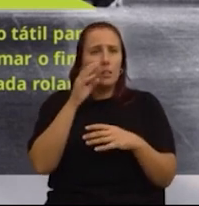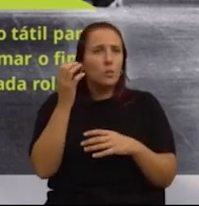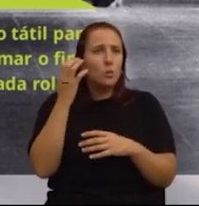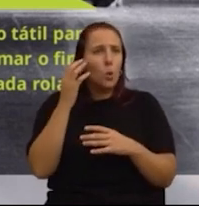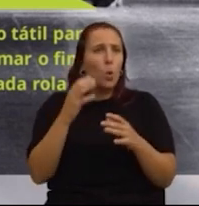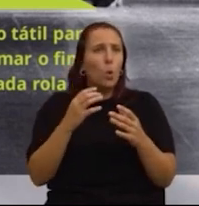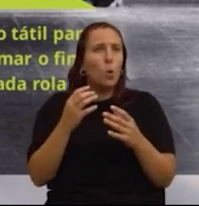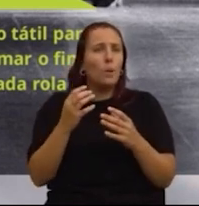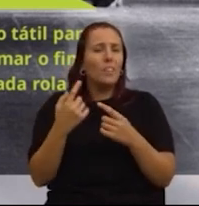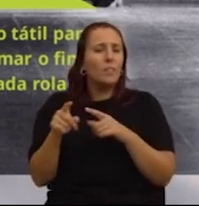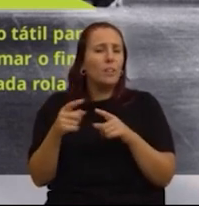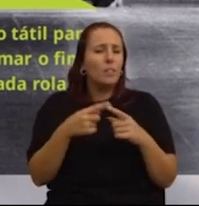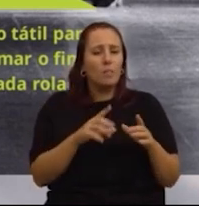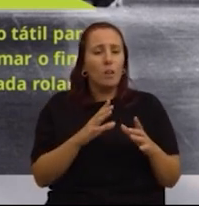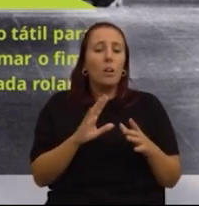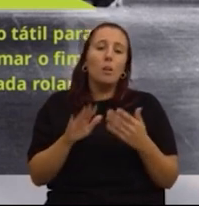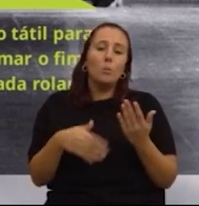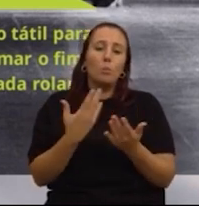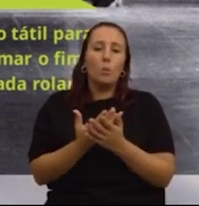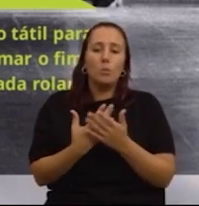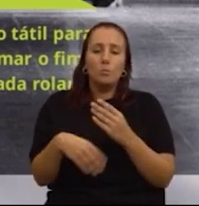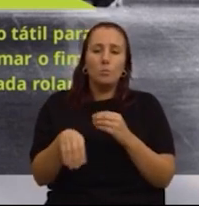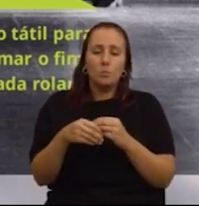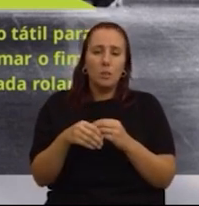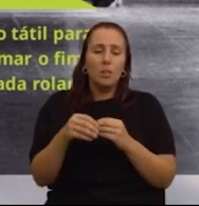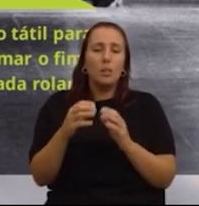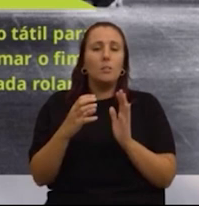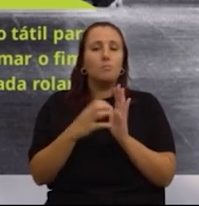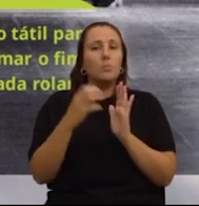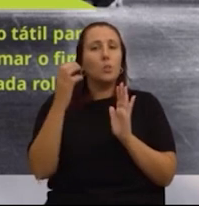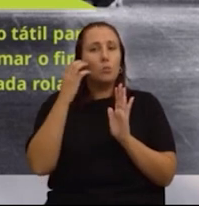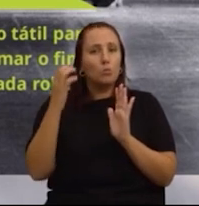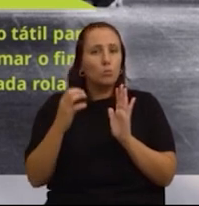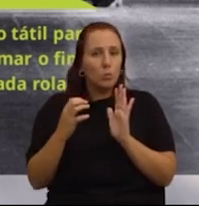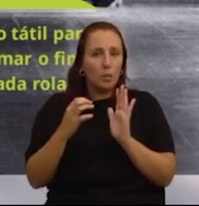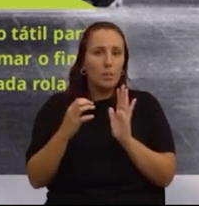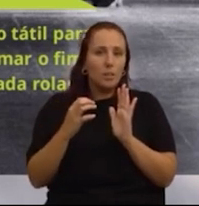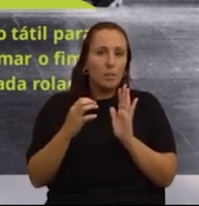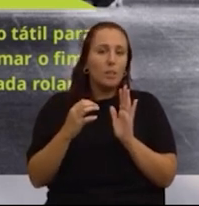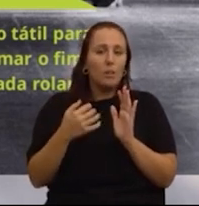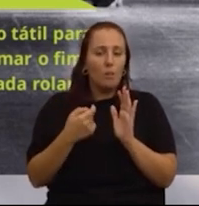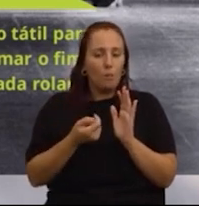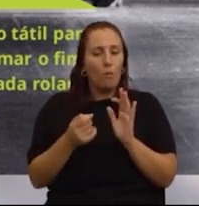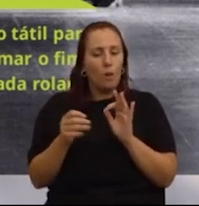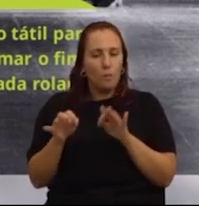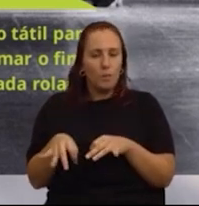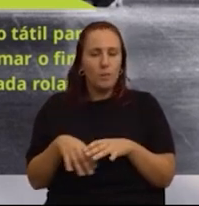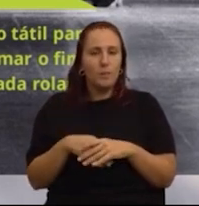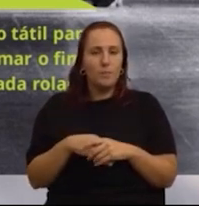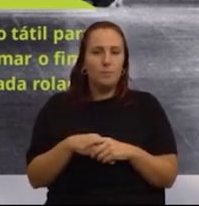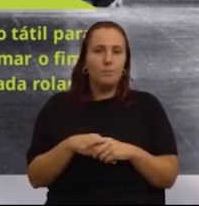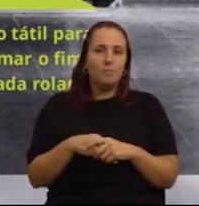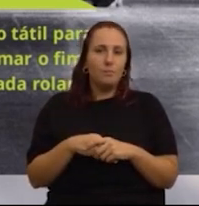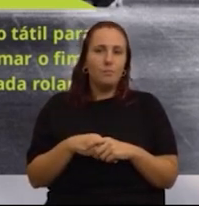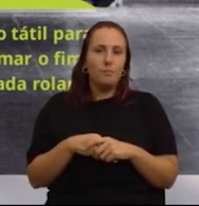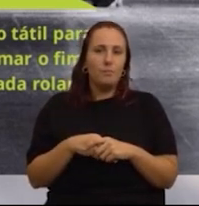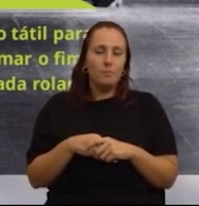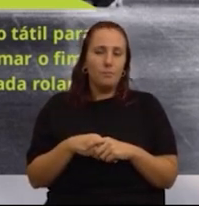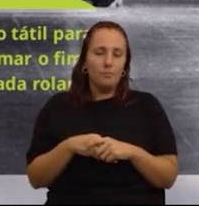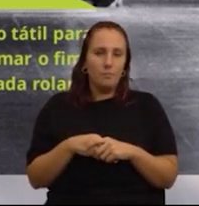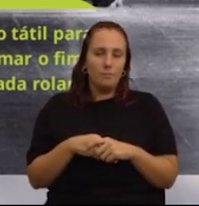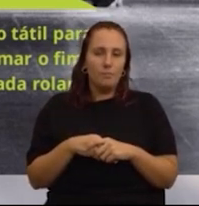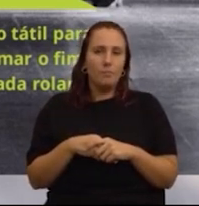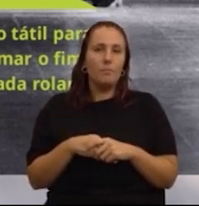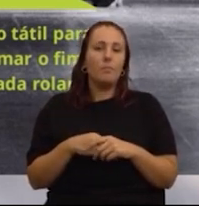E, portanto, fazemos essa proposta de adicionar sinalização sonora. Vou já terminar, Sr. Presidente. No acesso